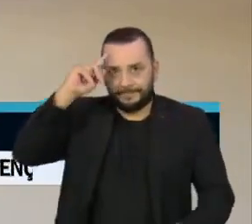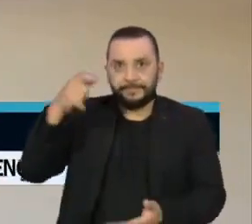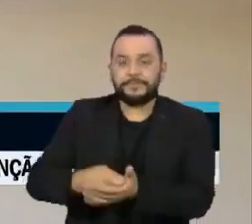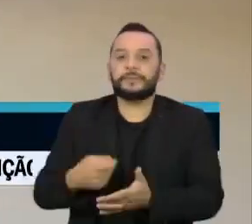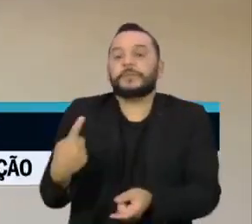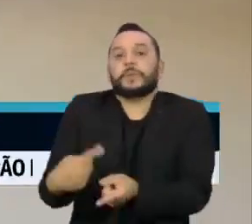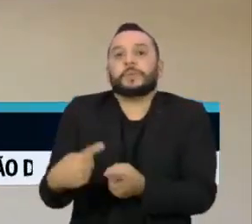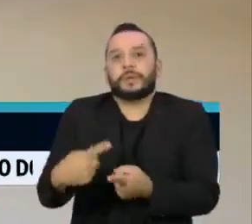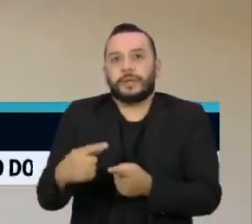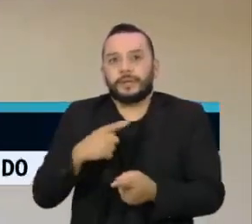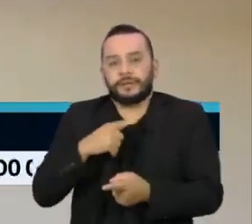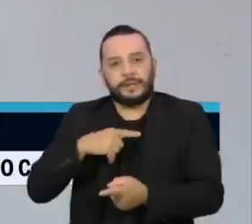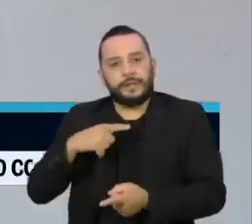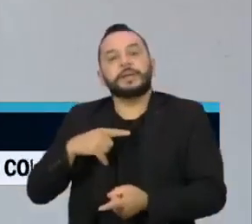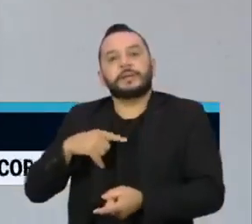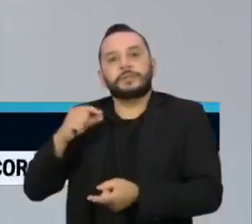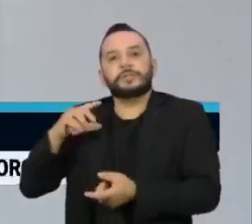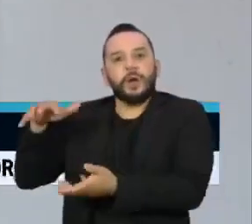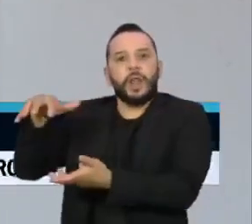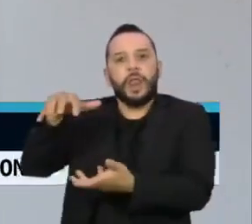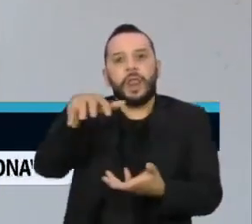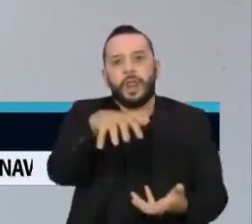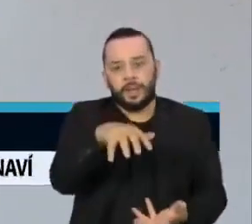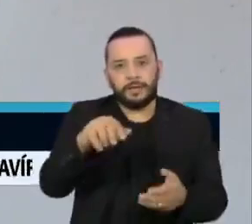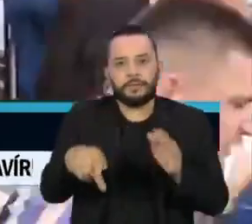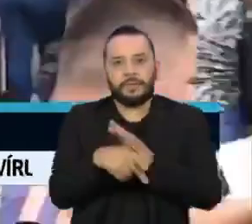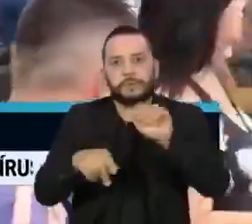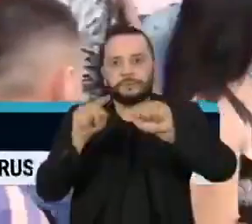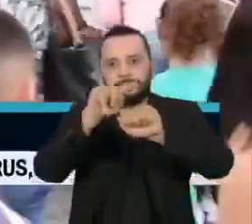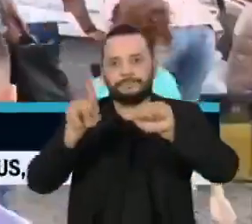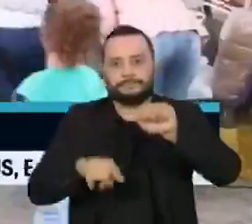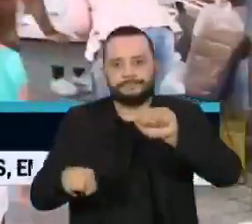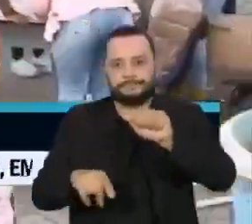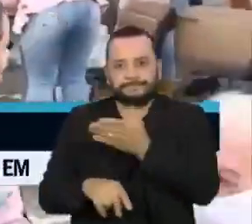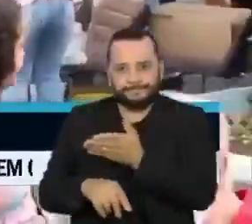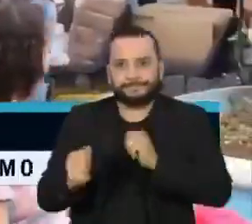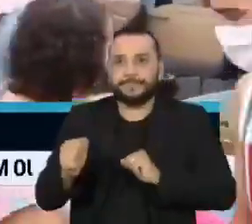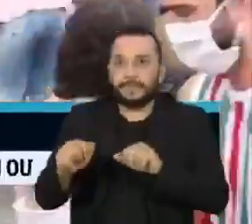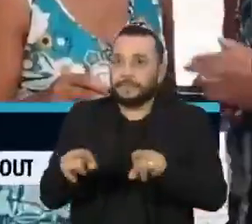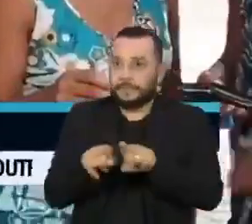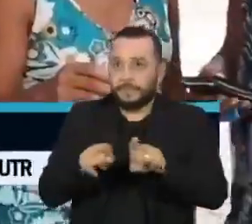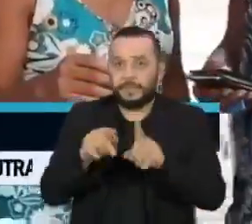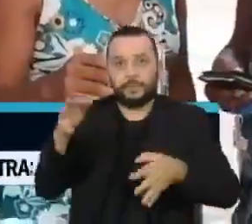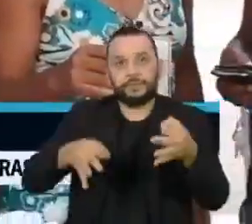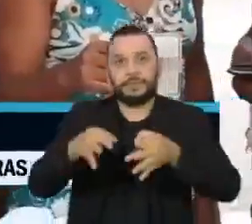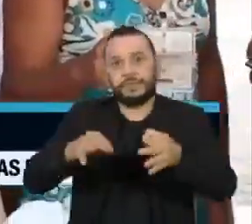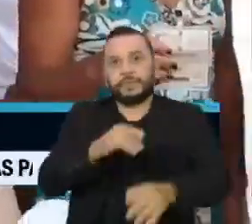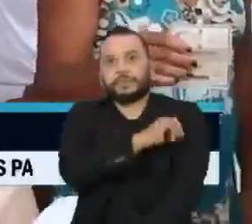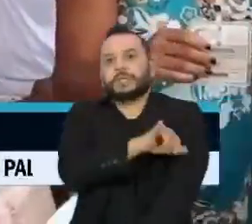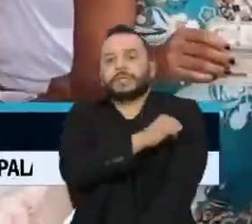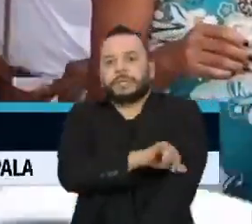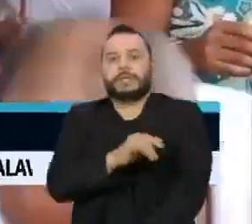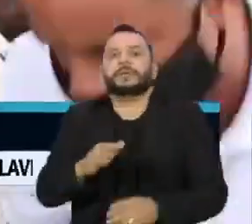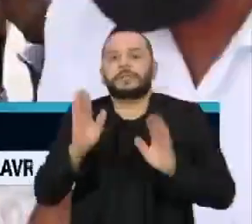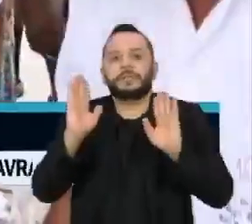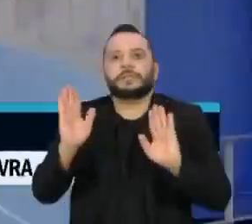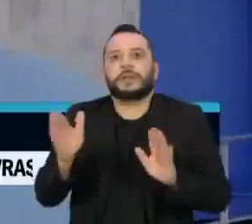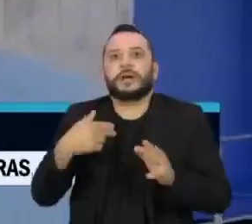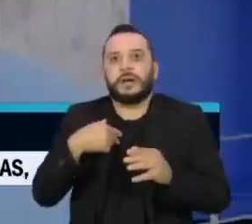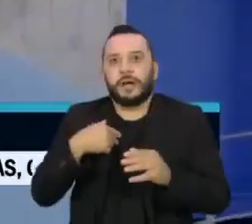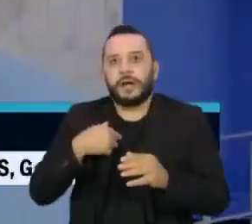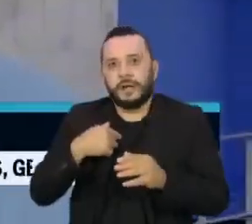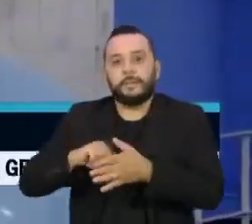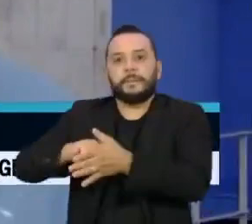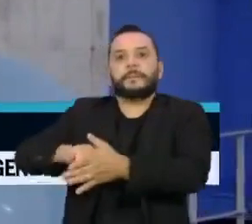tomada depois do recebimento de um novo lote da vacina da AstraZeneca. A Justiça do Rio de Janeiro decretou indisponibilidade dos